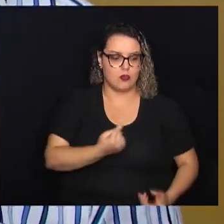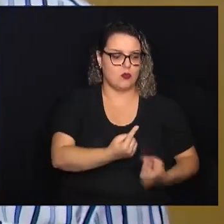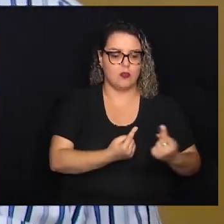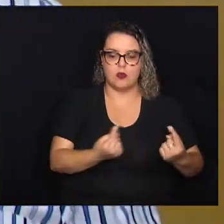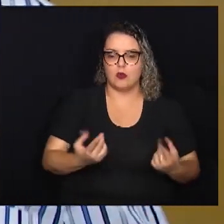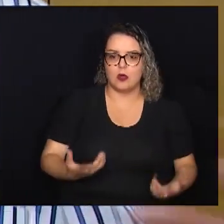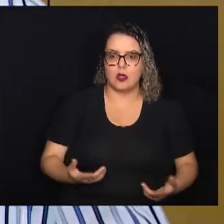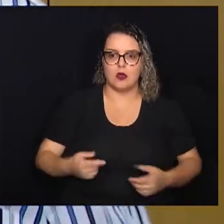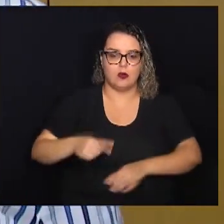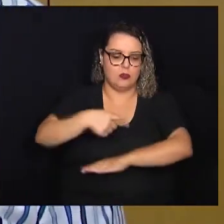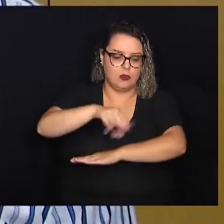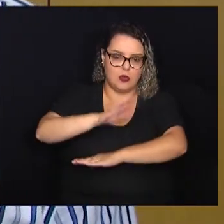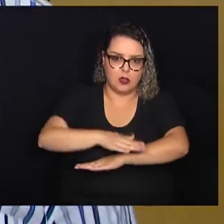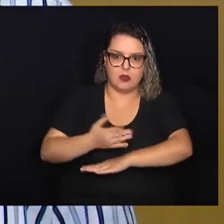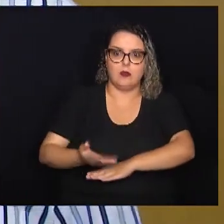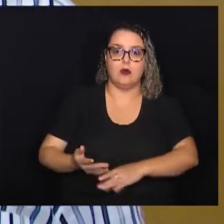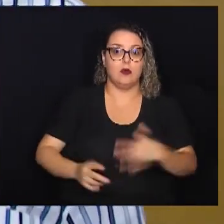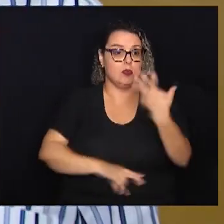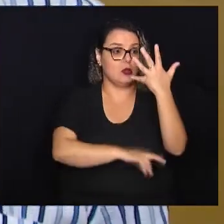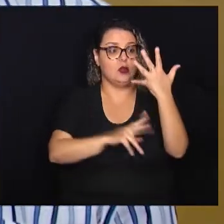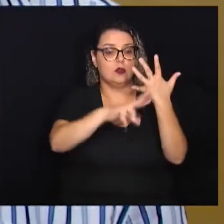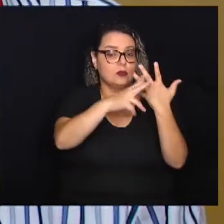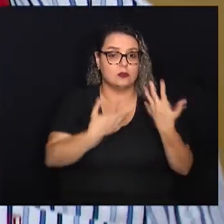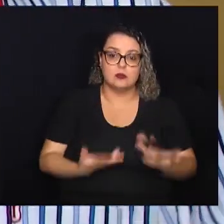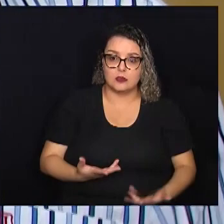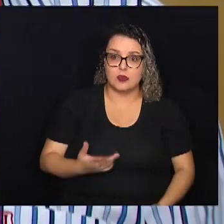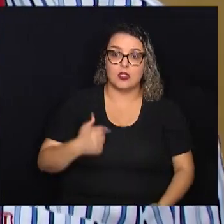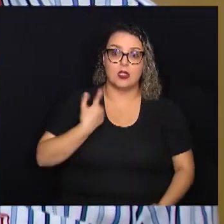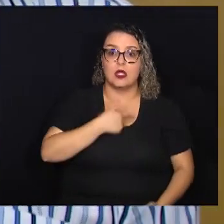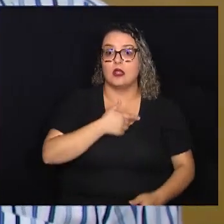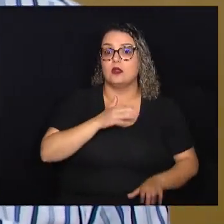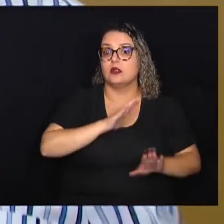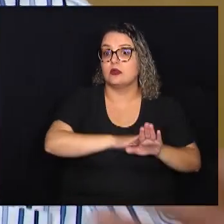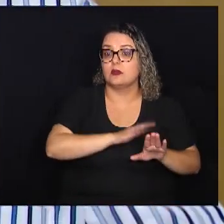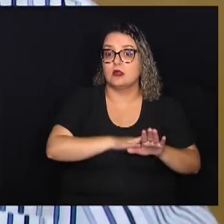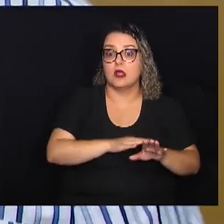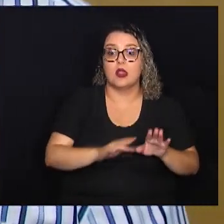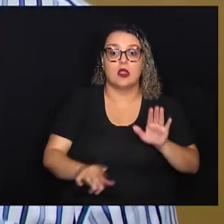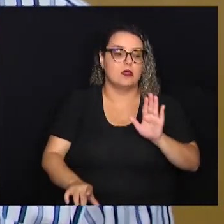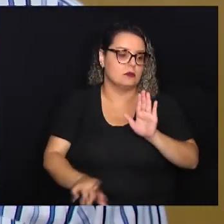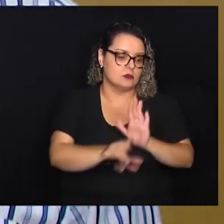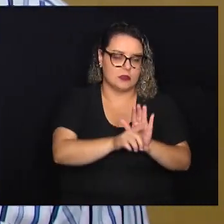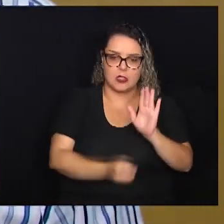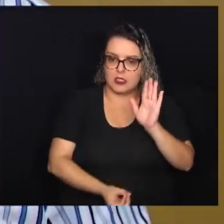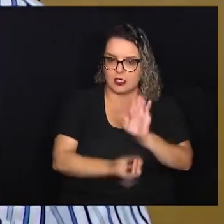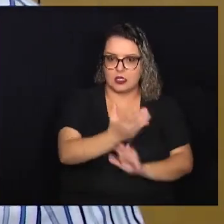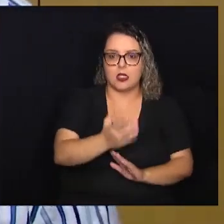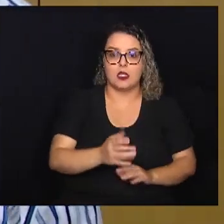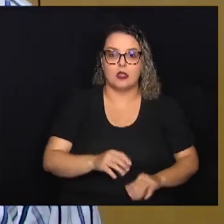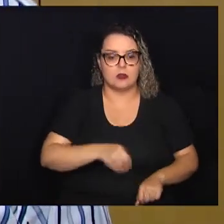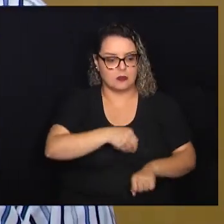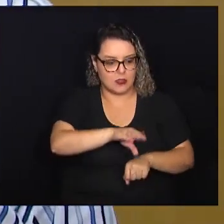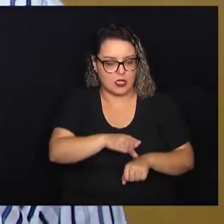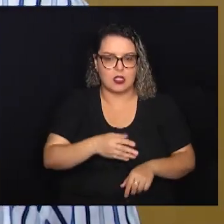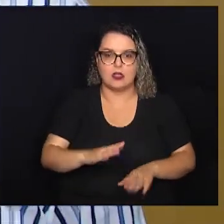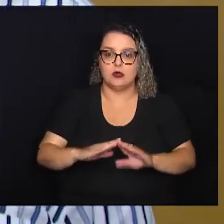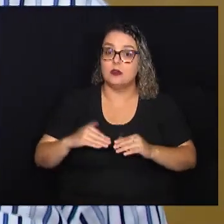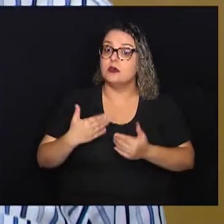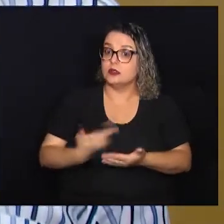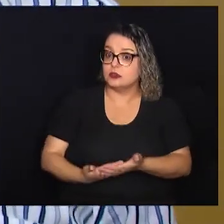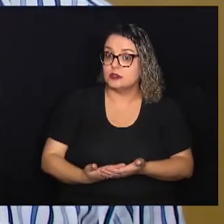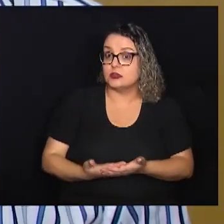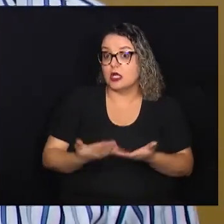ou um tapa-buraco, ou uma poda de árvore. A nossa função é legislar e fazer as indicações, fazer os requerimentos,